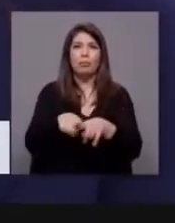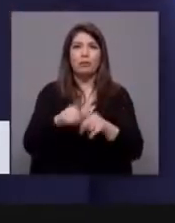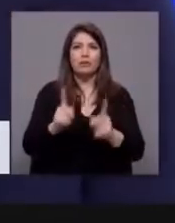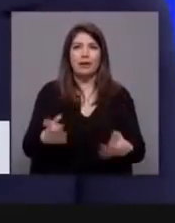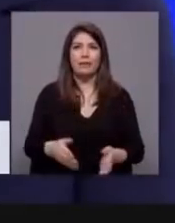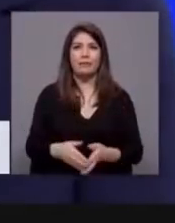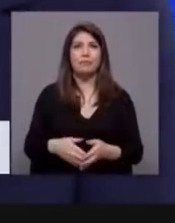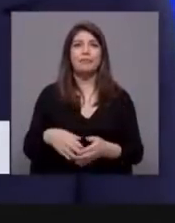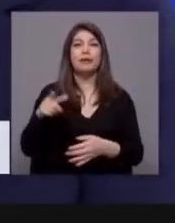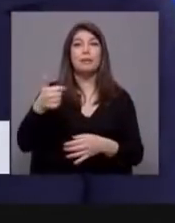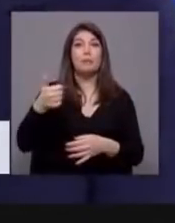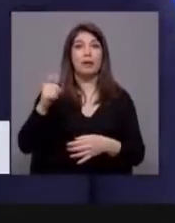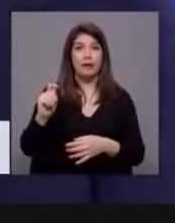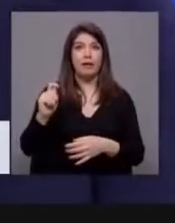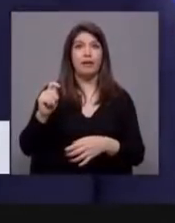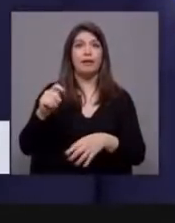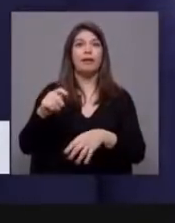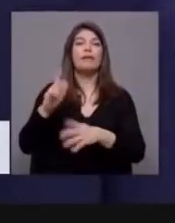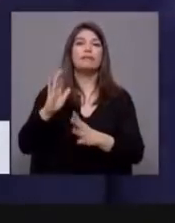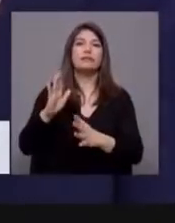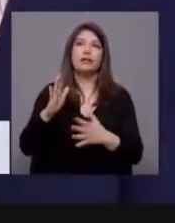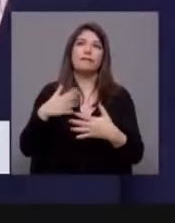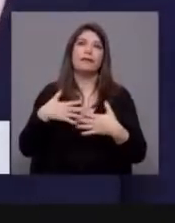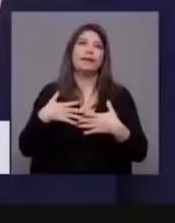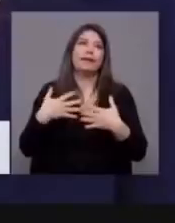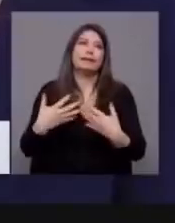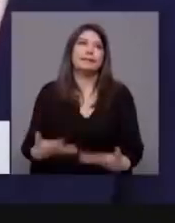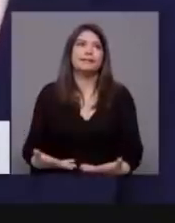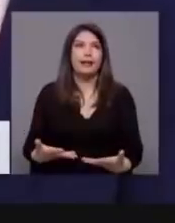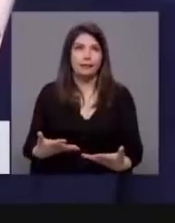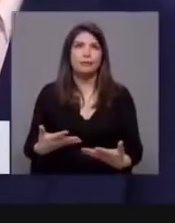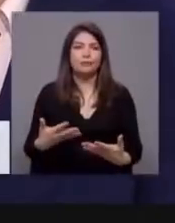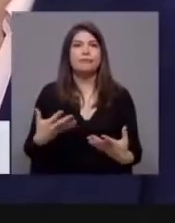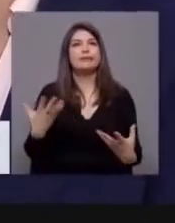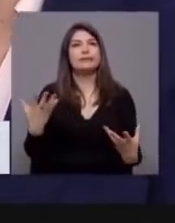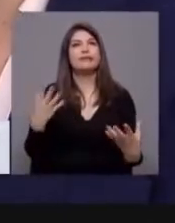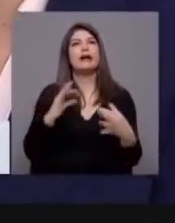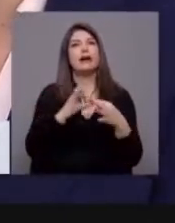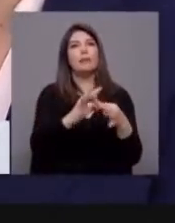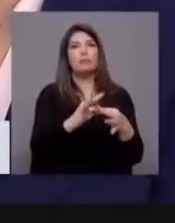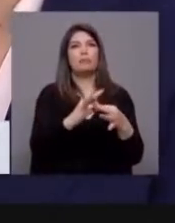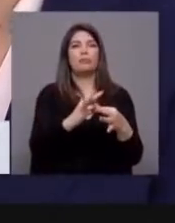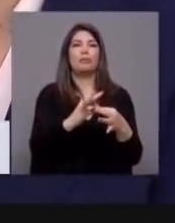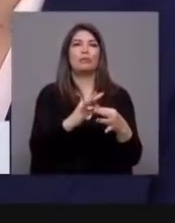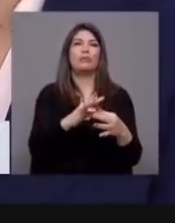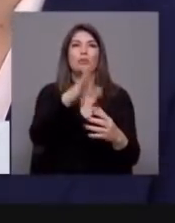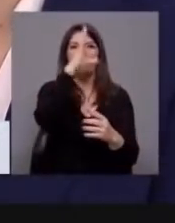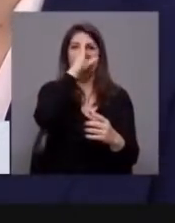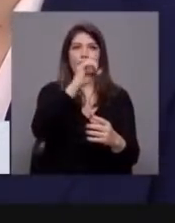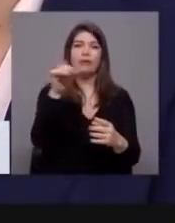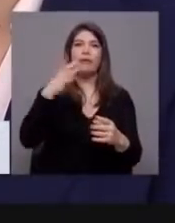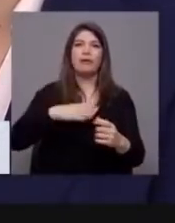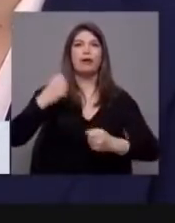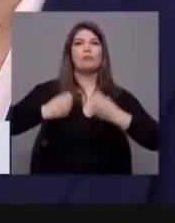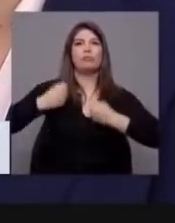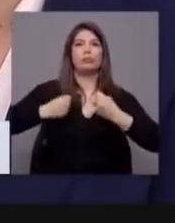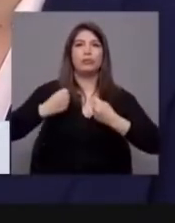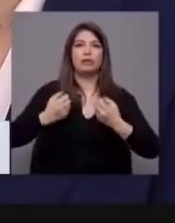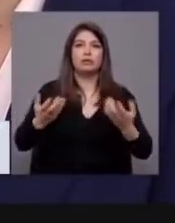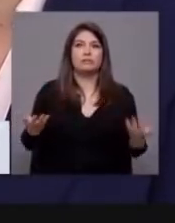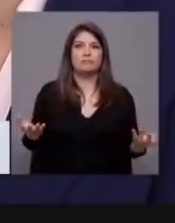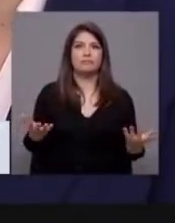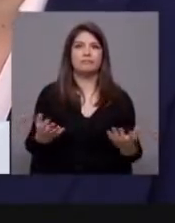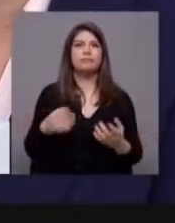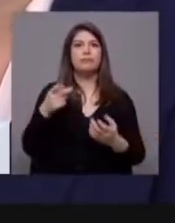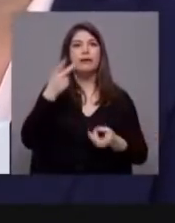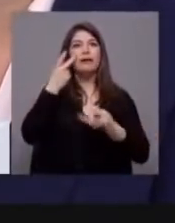A direcção do Bloco de Esquerda cansou-se de ser parte de uma solução de governo e quis voltar a ser um partido de protesto. Eu não faço avaliações. Vou equilibrar o